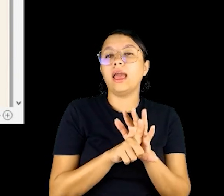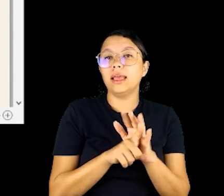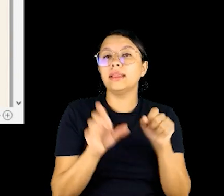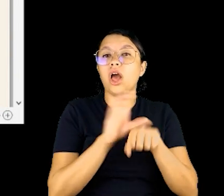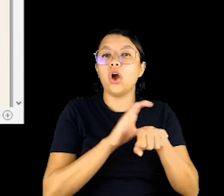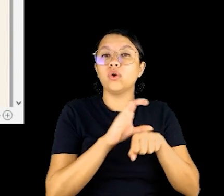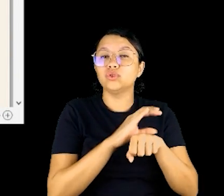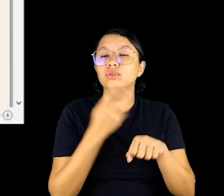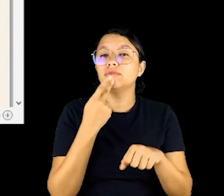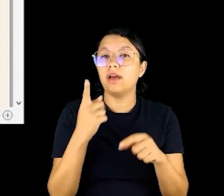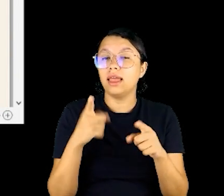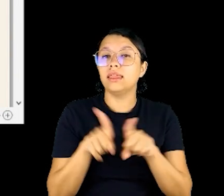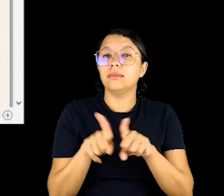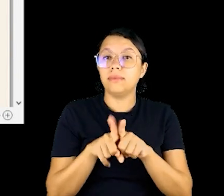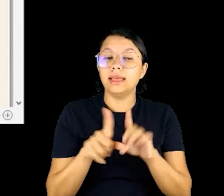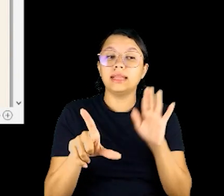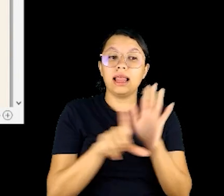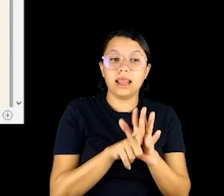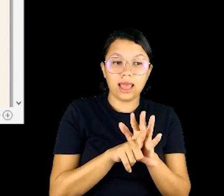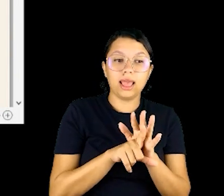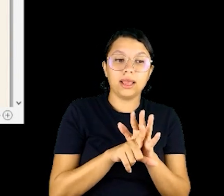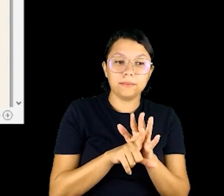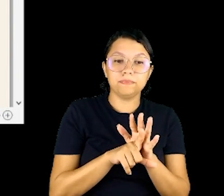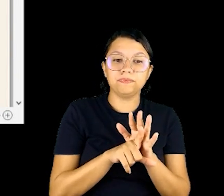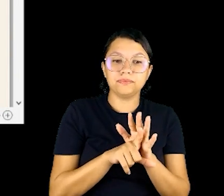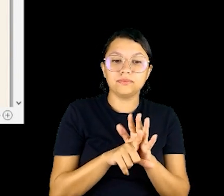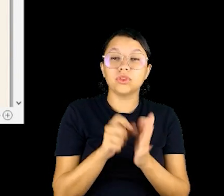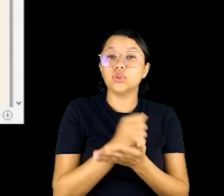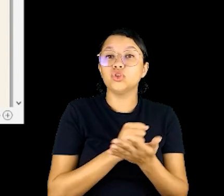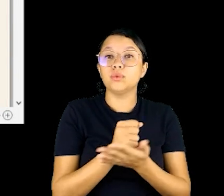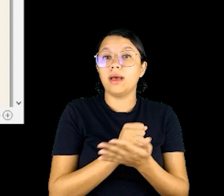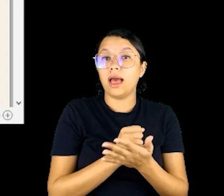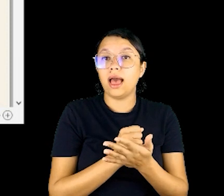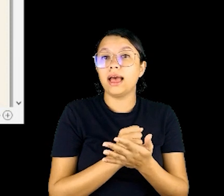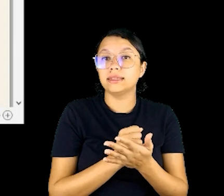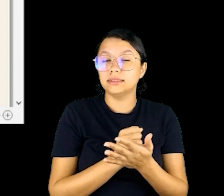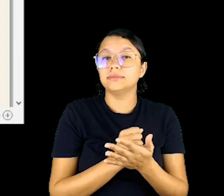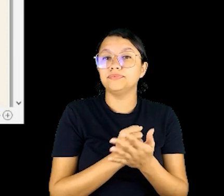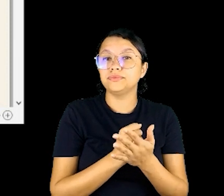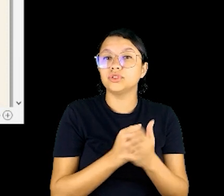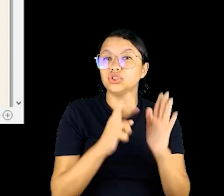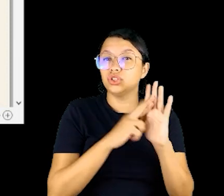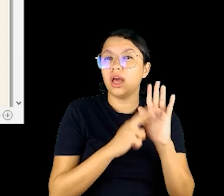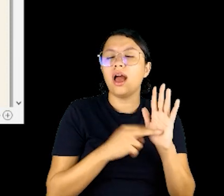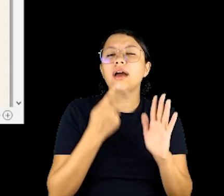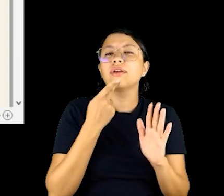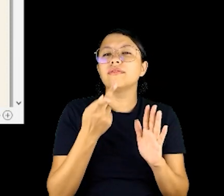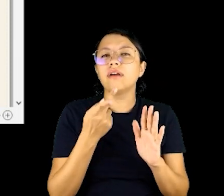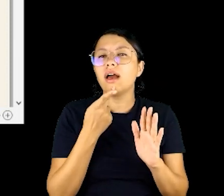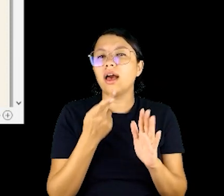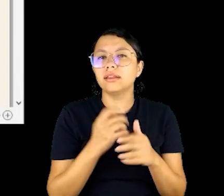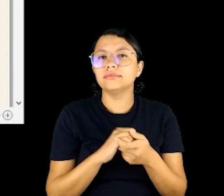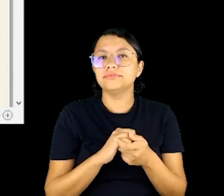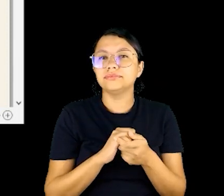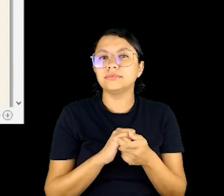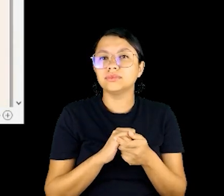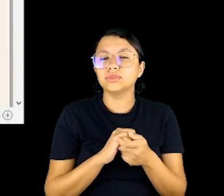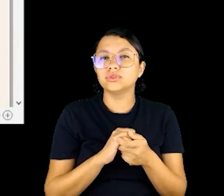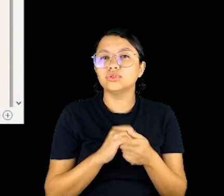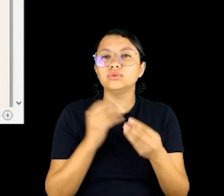alguma coisinha mais rápida sobre a lei de diretrizes e bases, que vai trazer dizeres muito felizes, eu acho, né? Sobre